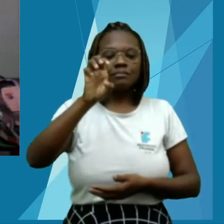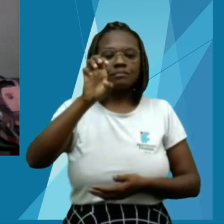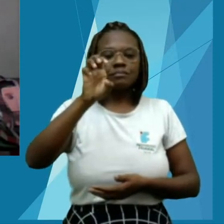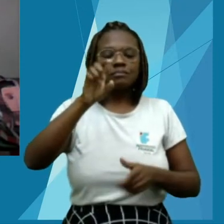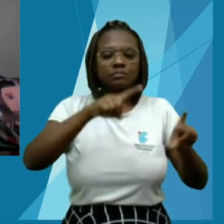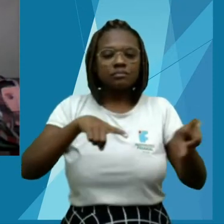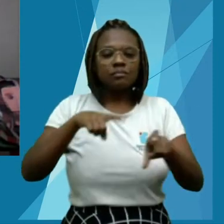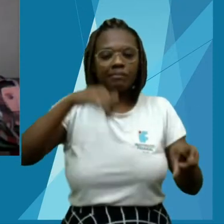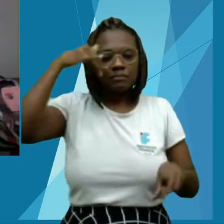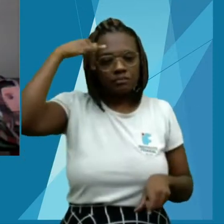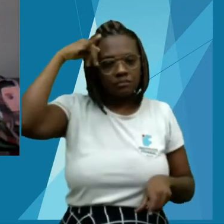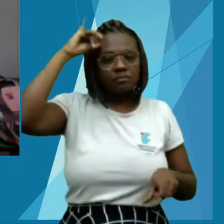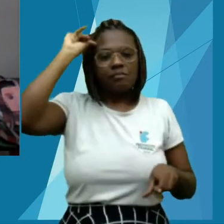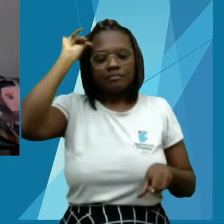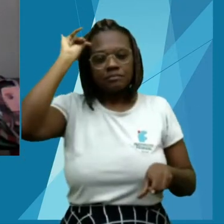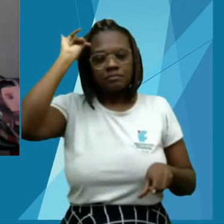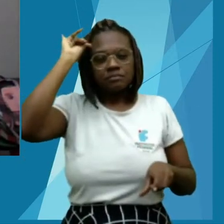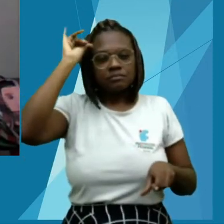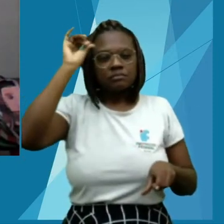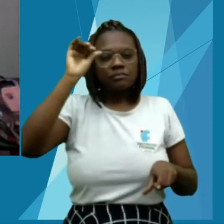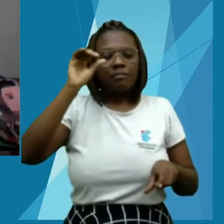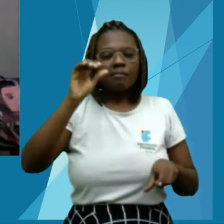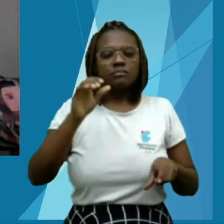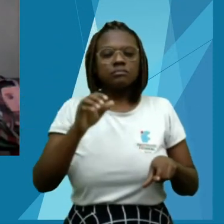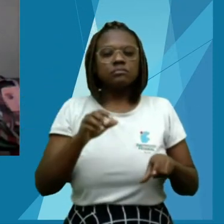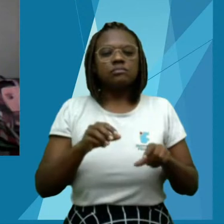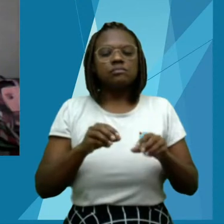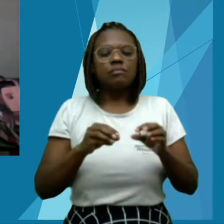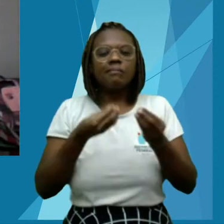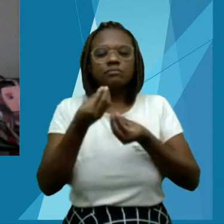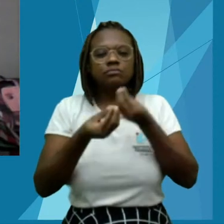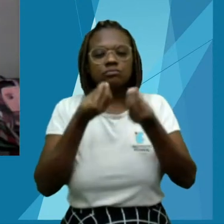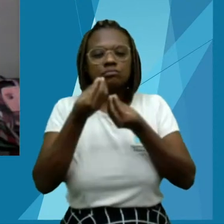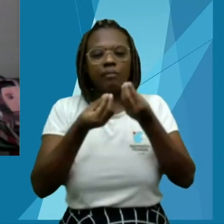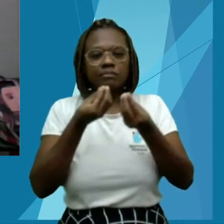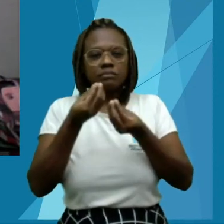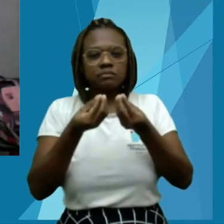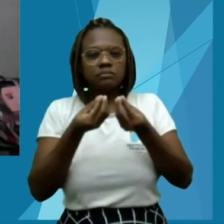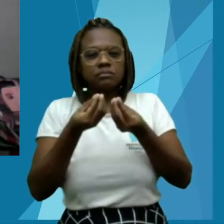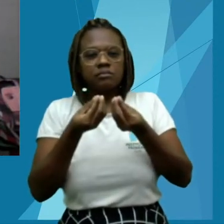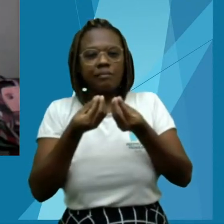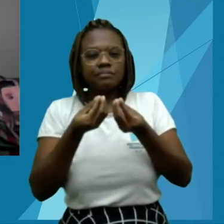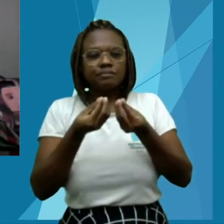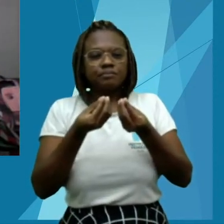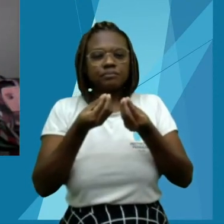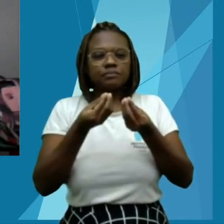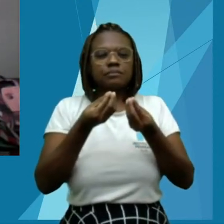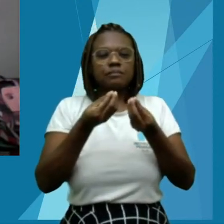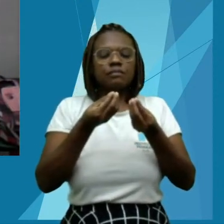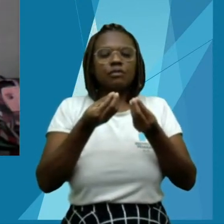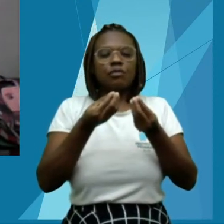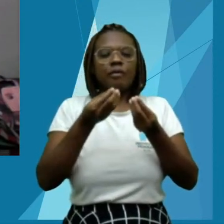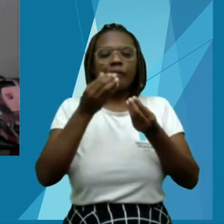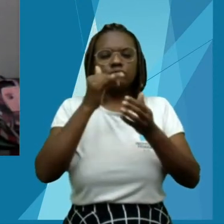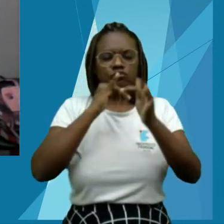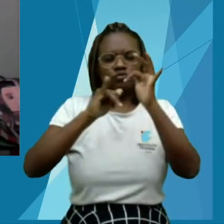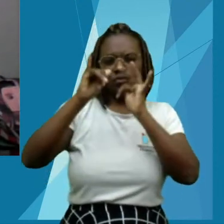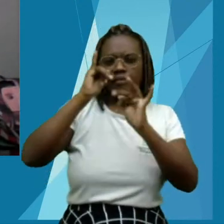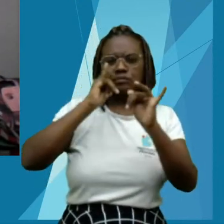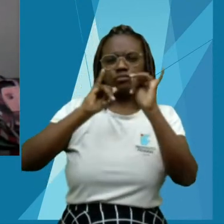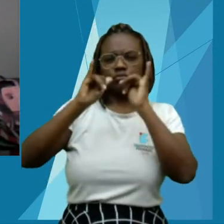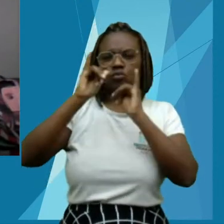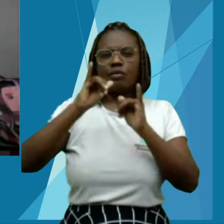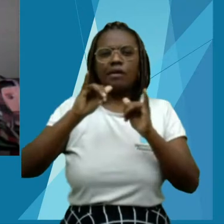Alevinagem com Espirulina Patensis publicado pela